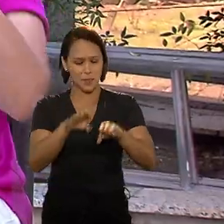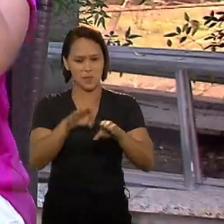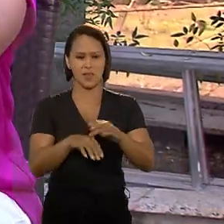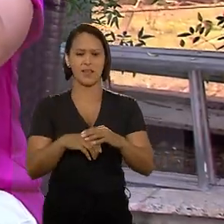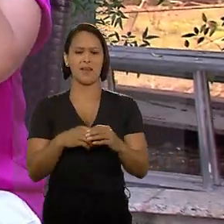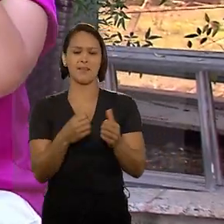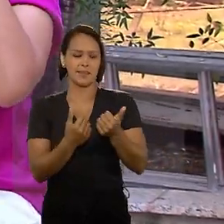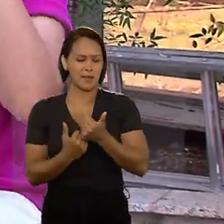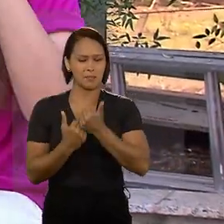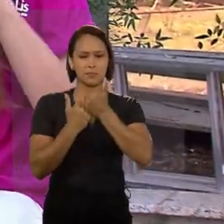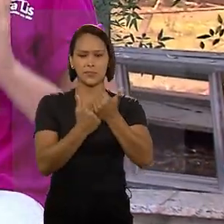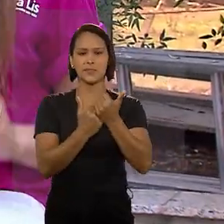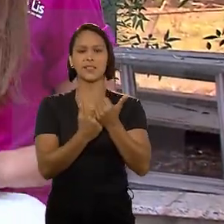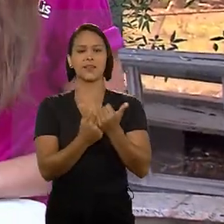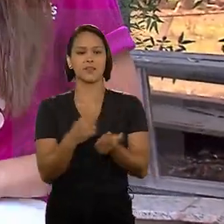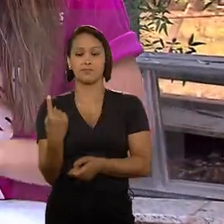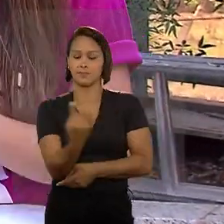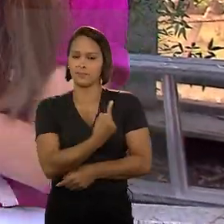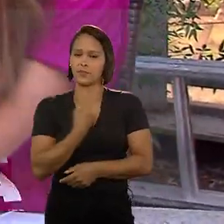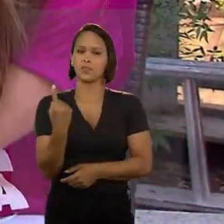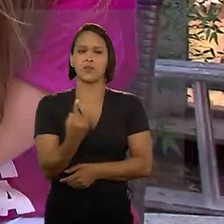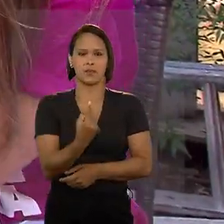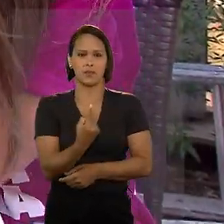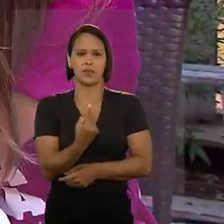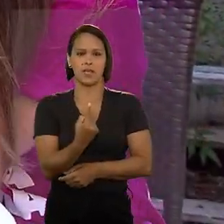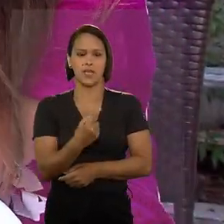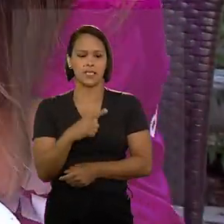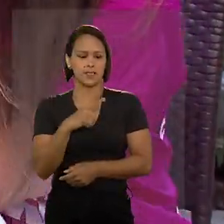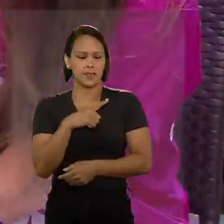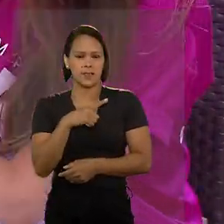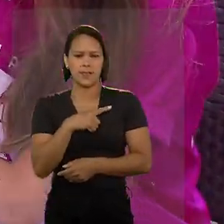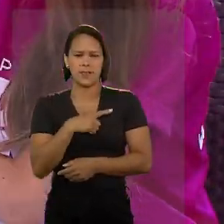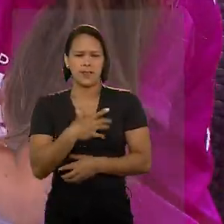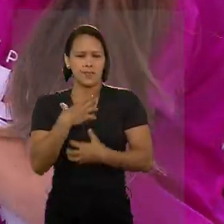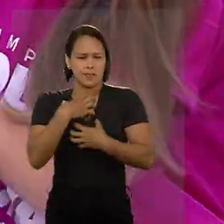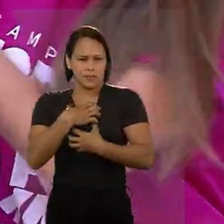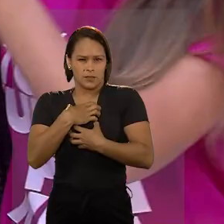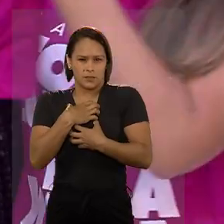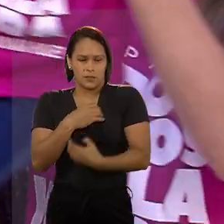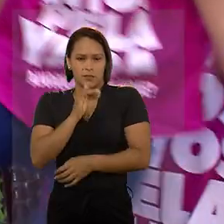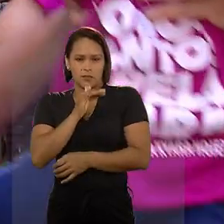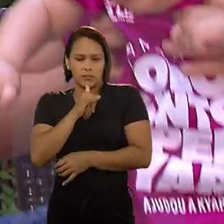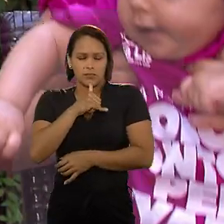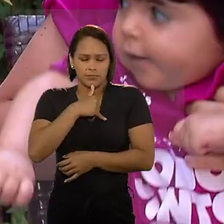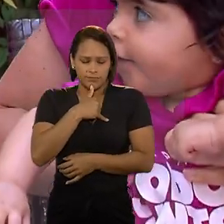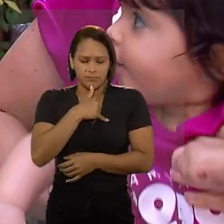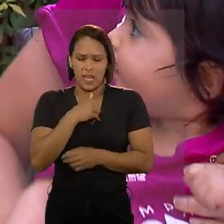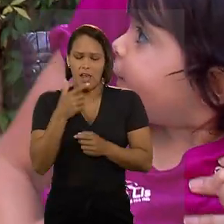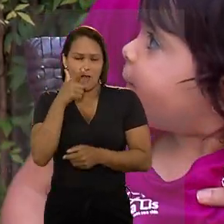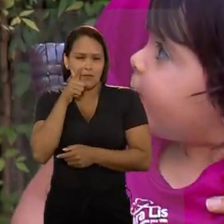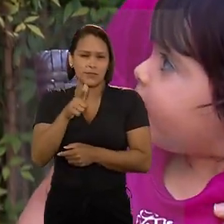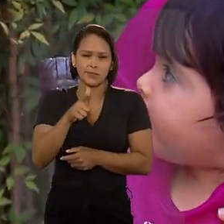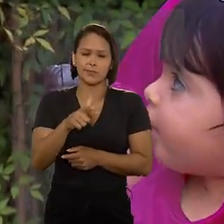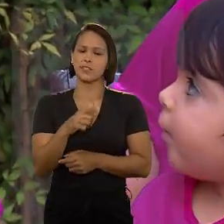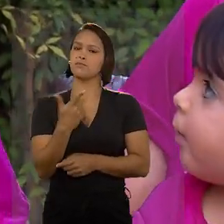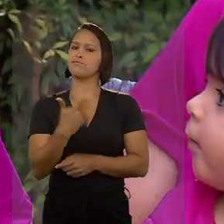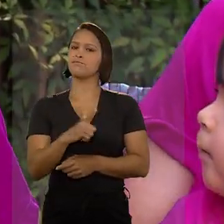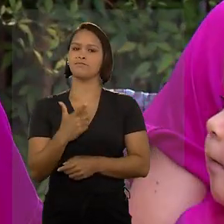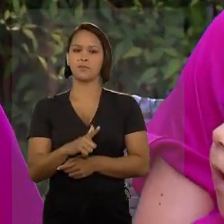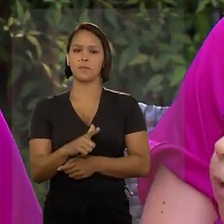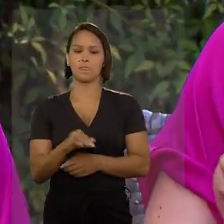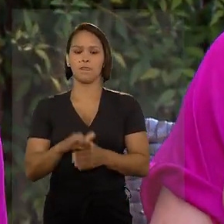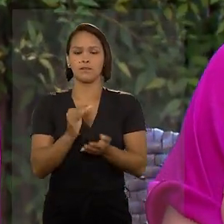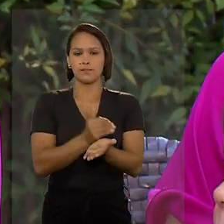mobilizaram a gente. A gente realmente, por força do diagnóstico, a gente não teria força de